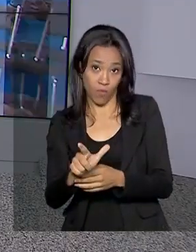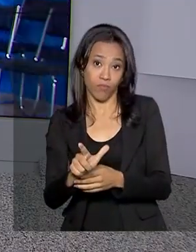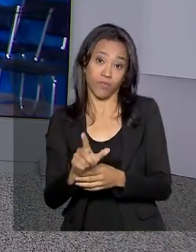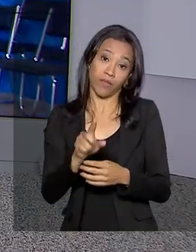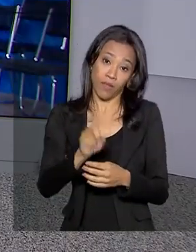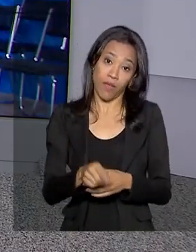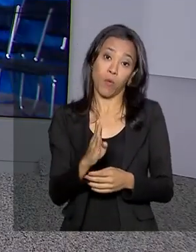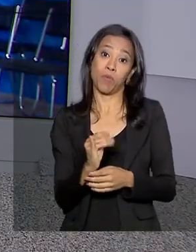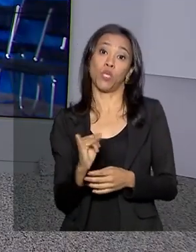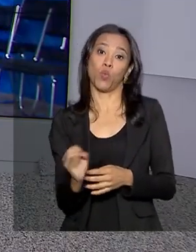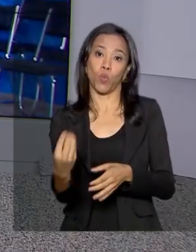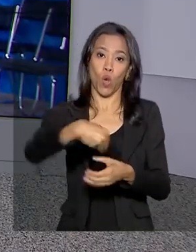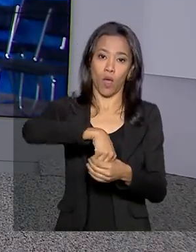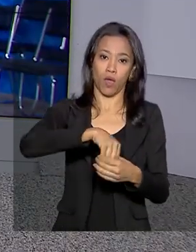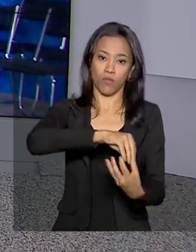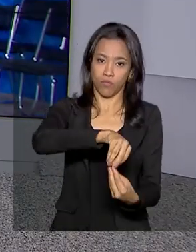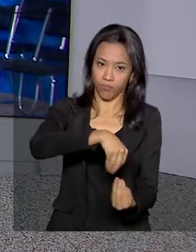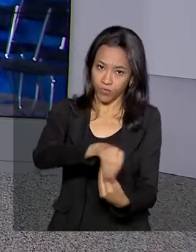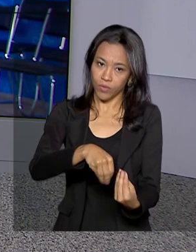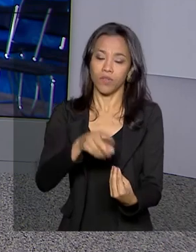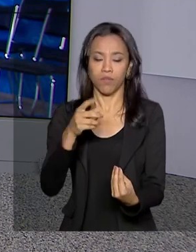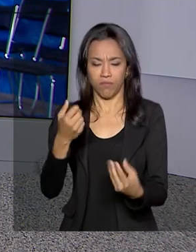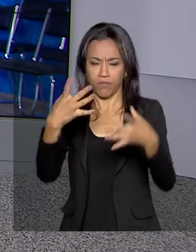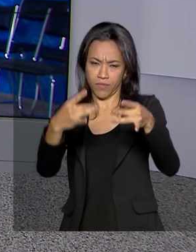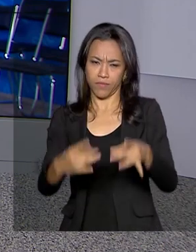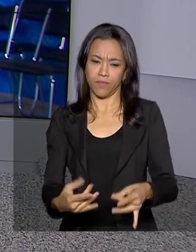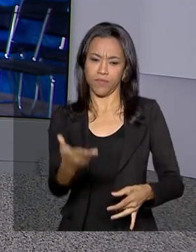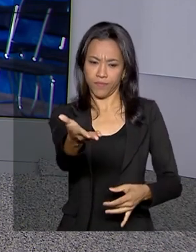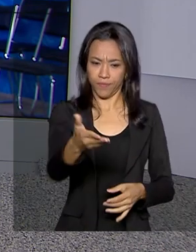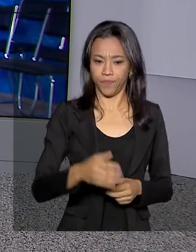detalhes pra gente é a repórter Luciana Colares de Holanda. Bom dia, Luciana.